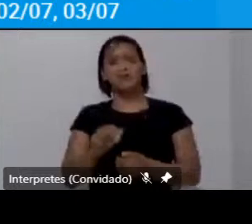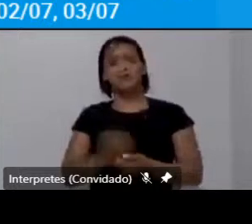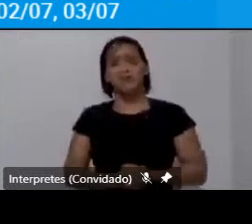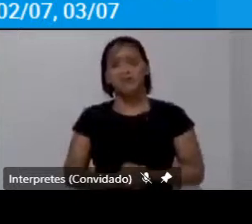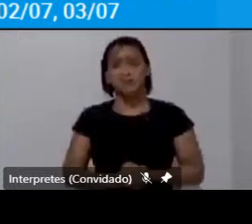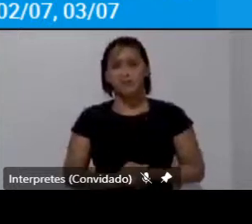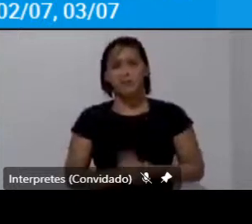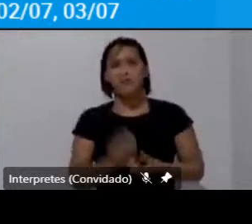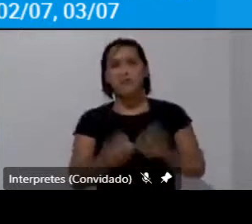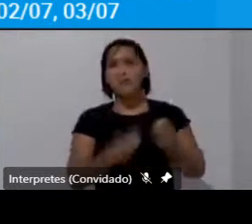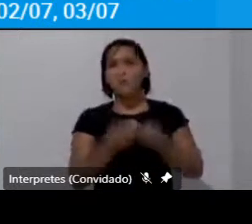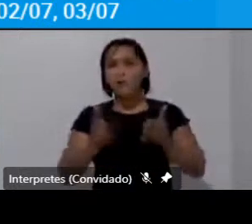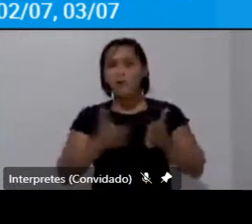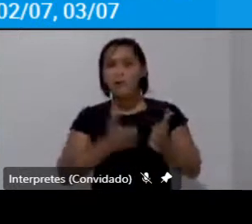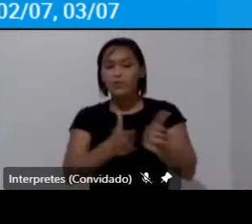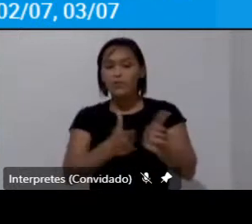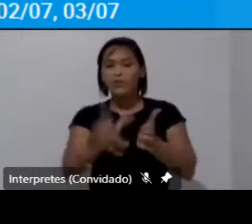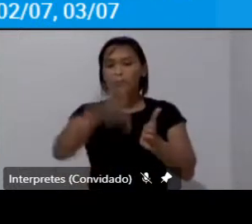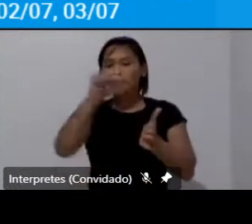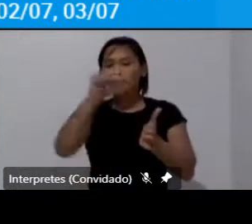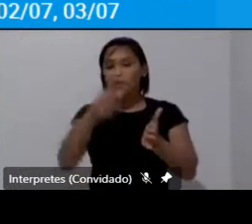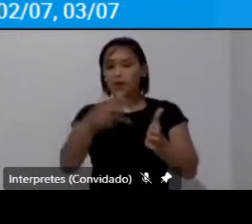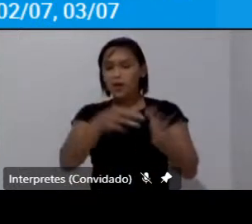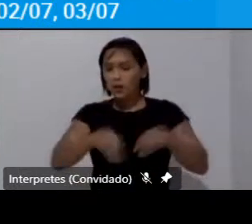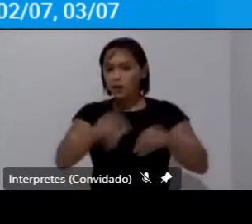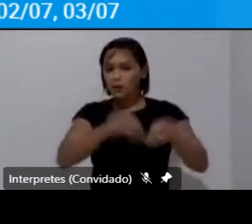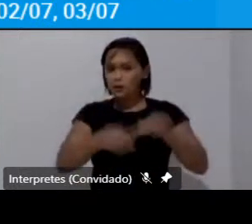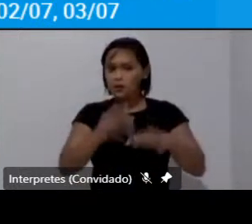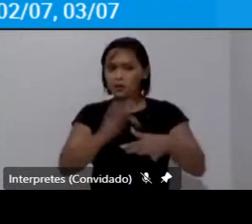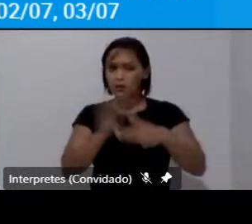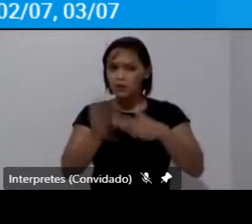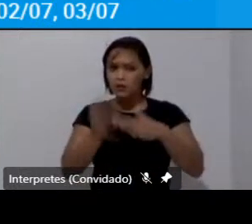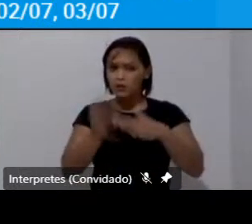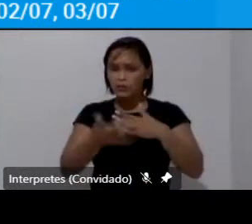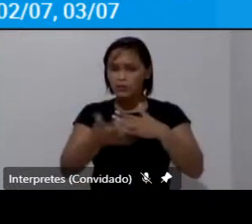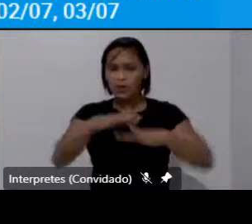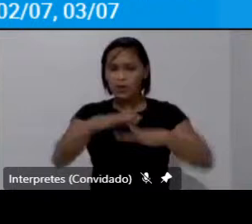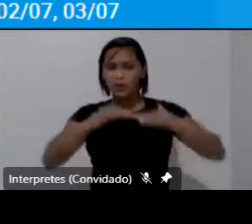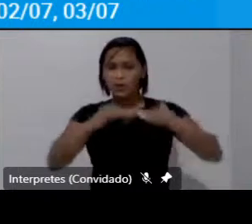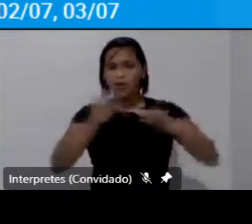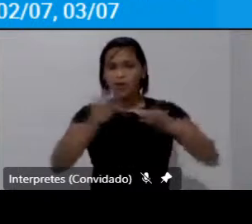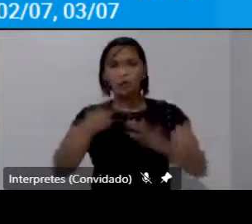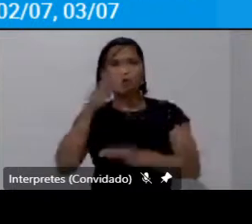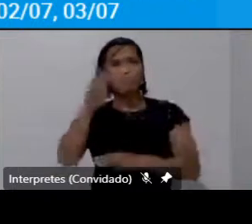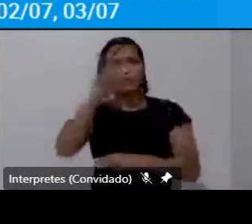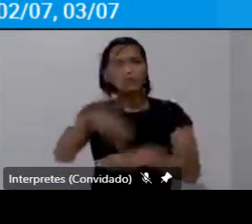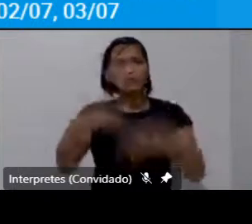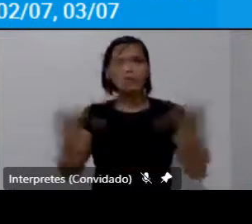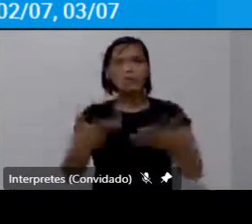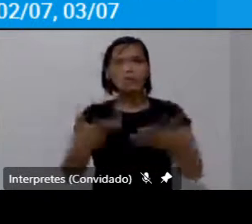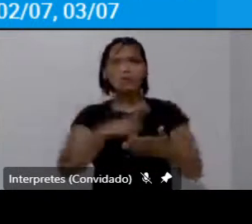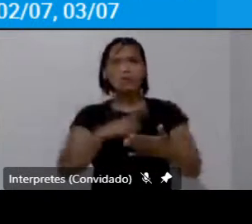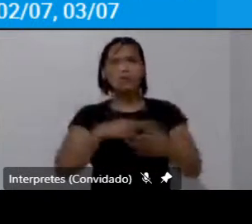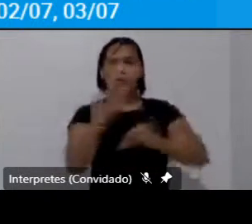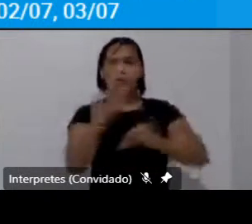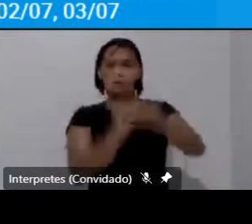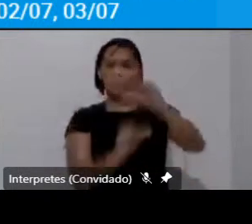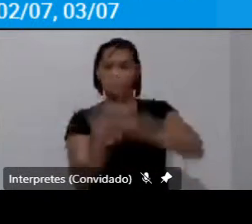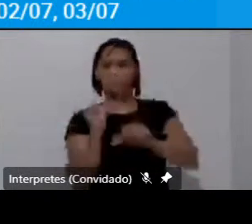quais os caminhos quais os territórios das redes de mobilidade mostrando que hoje nós temos uma mudança